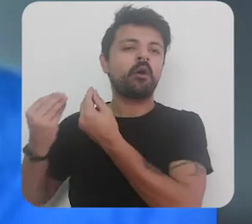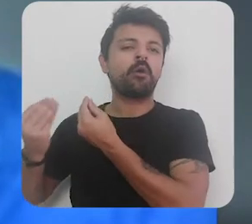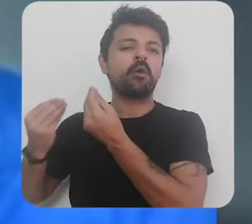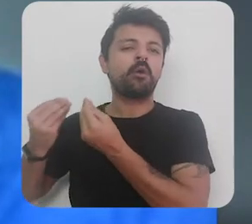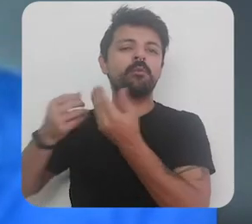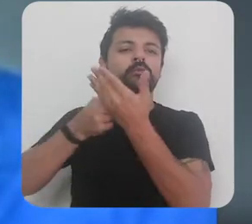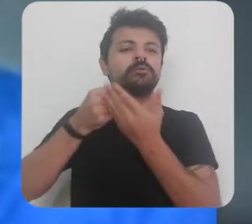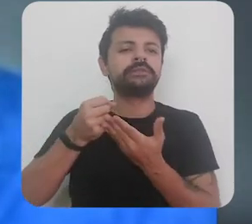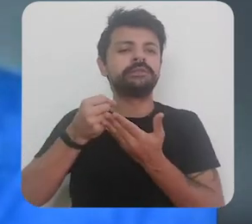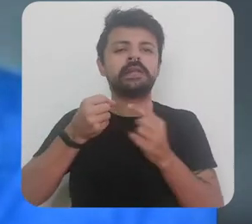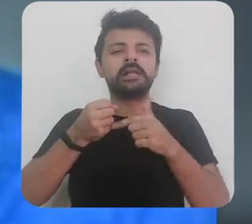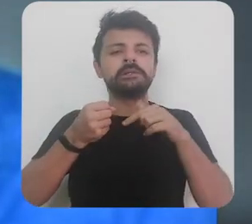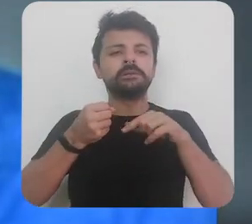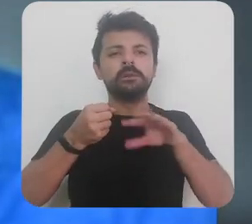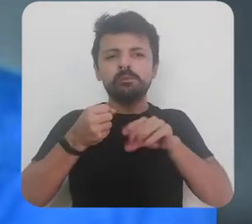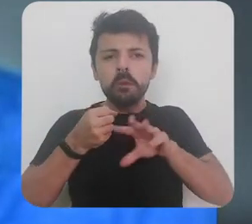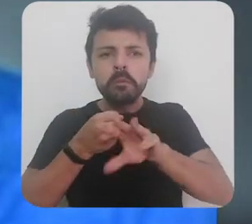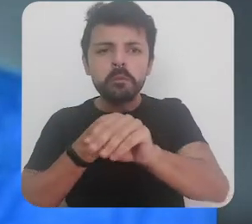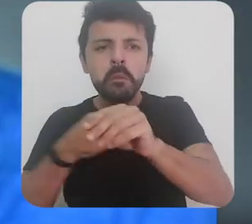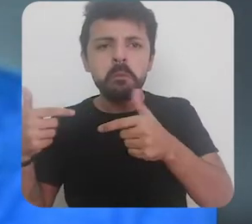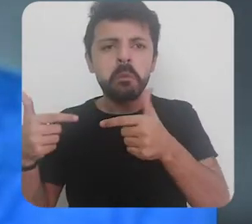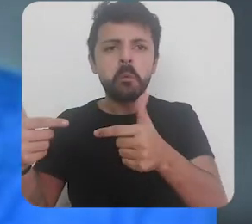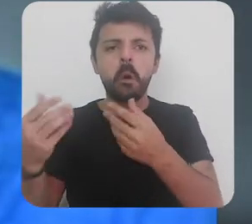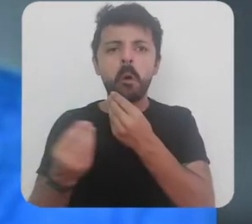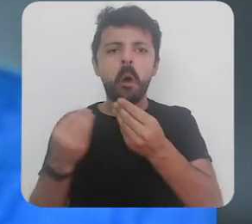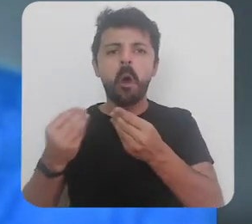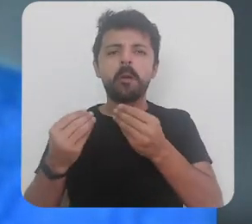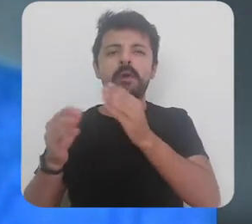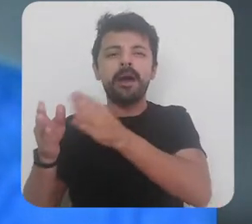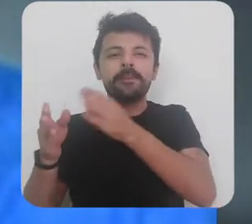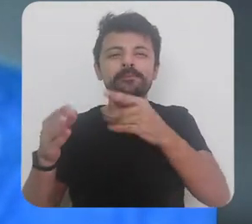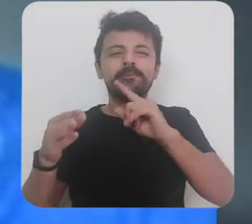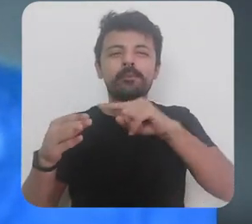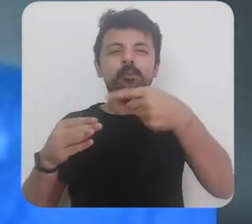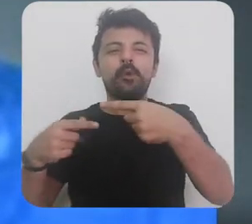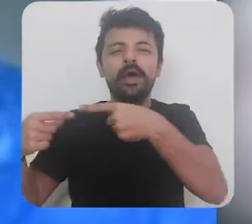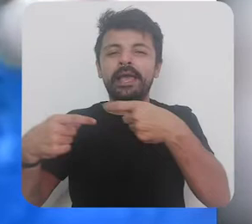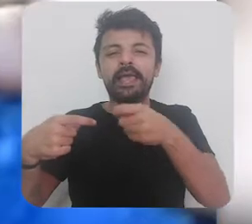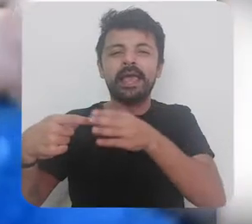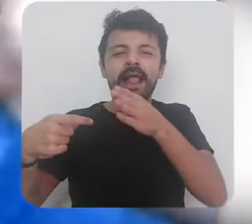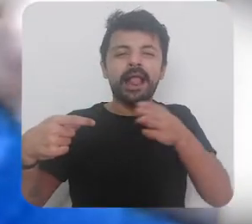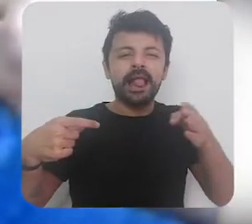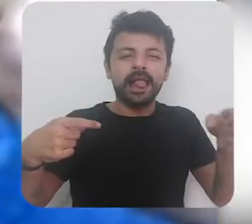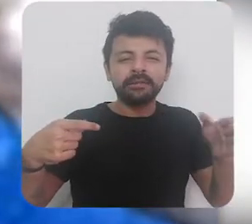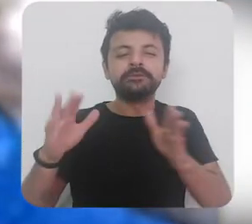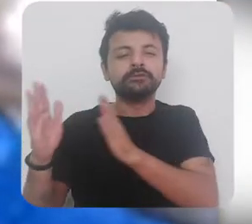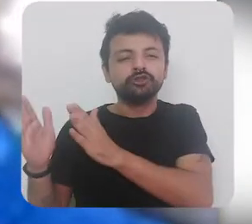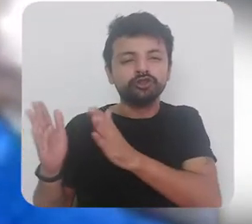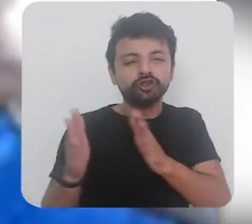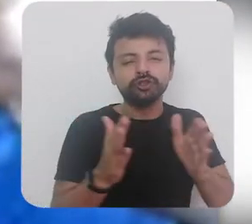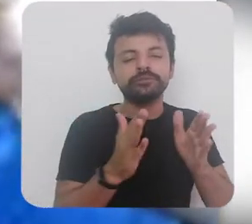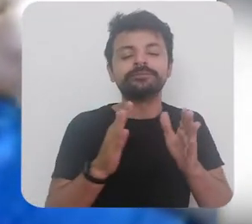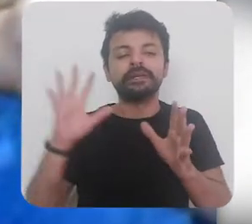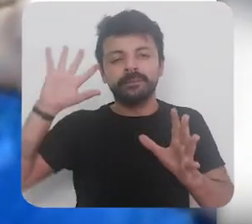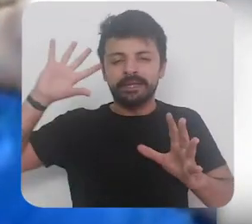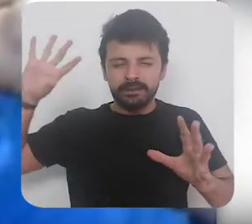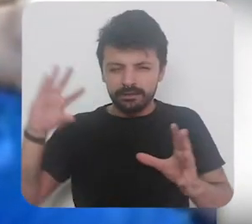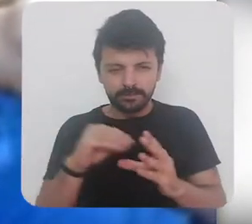história como o Estado se tornou para poder passar por aquele período de guerra ou até a crise de 19 como ele disse